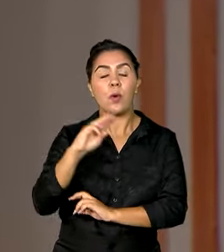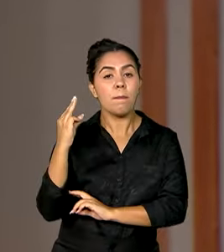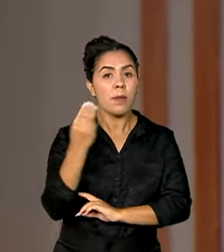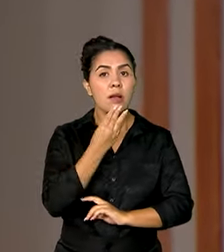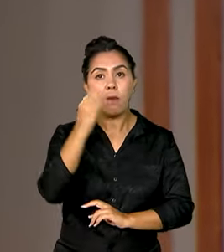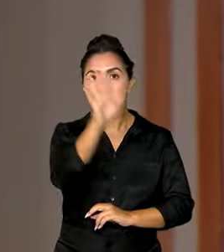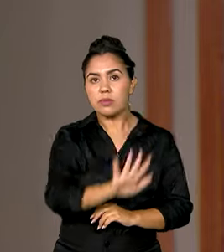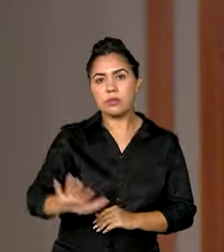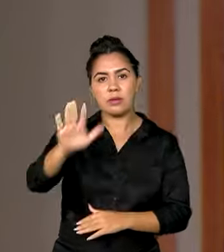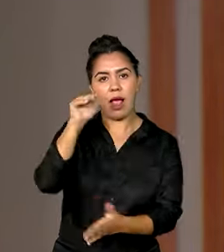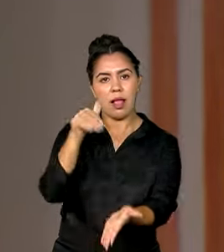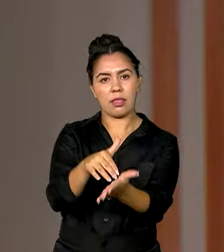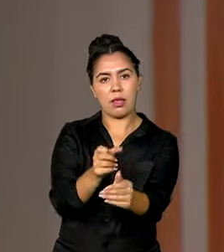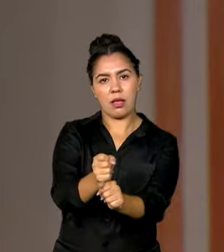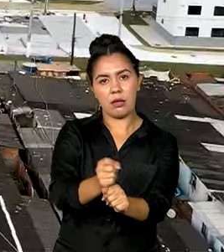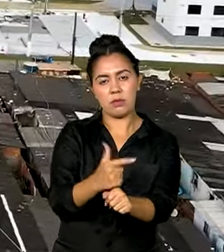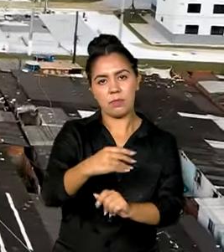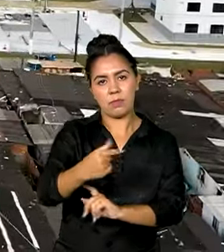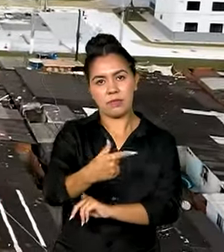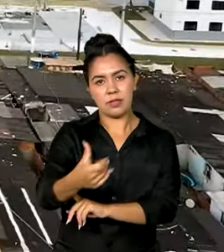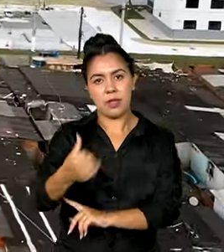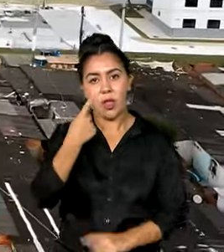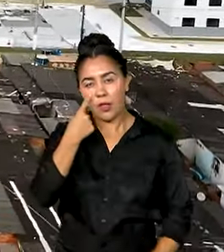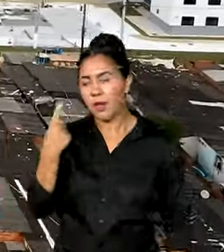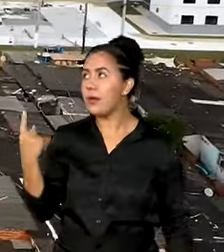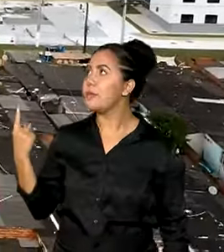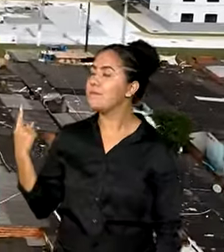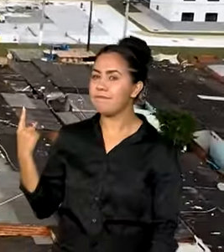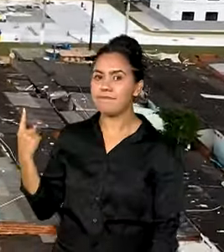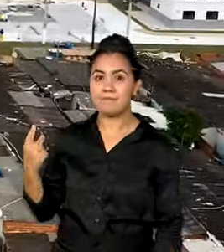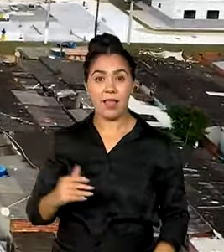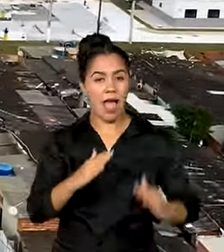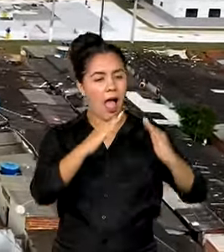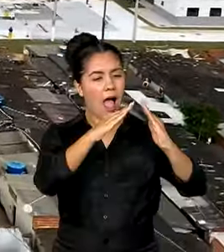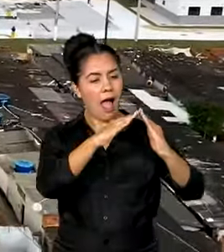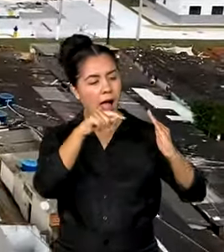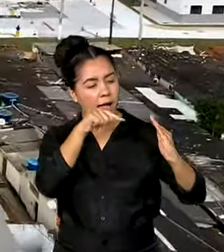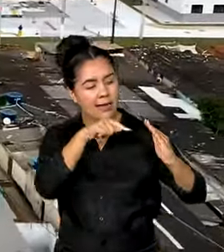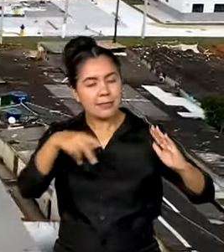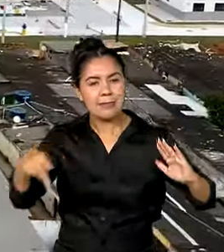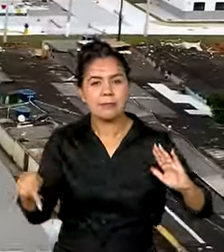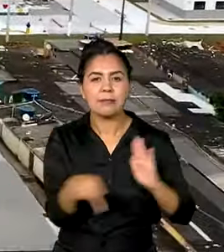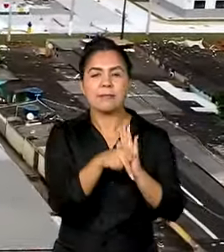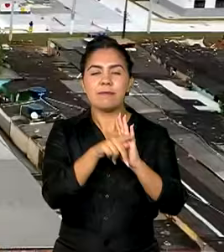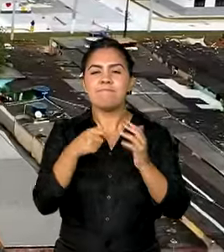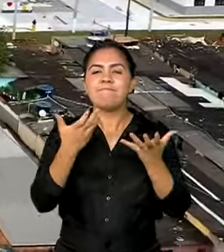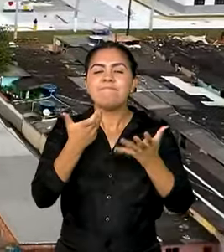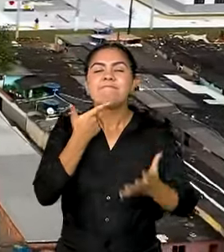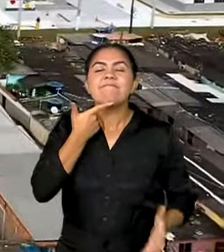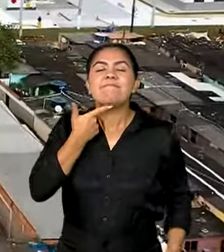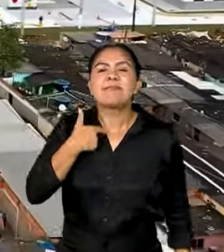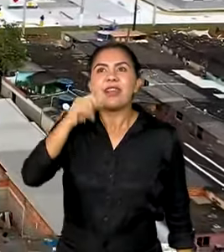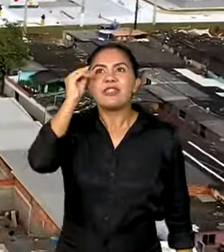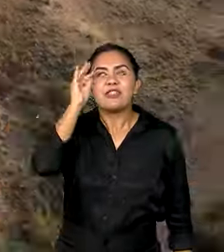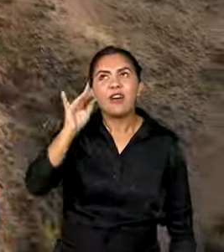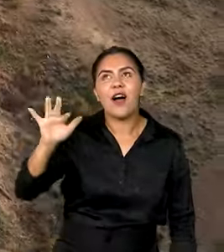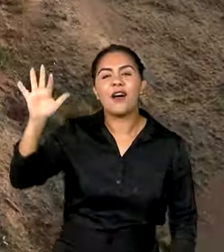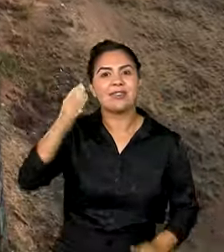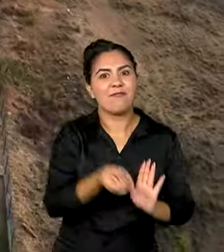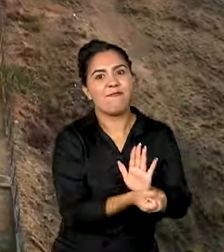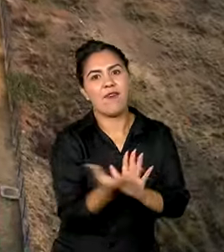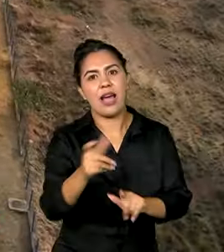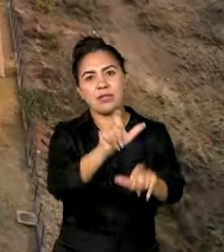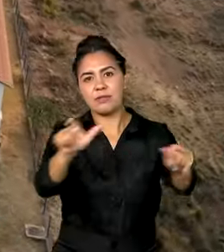país até 2026. A casa própria é um dos maiores sonhos de muitos brasileiros.